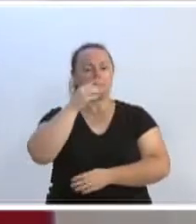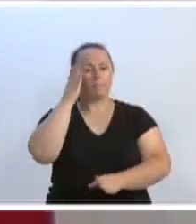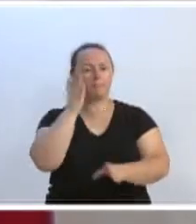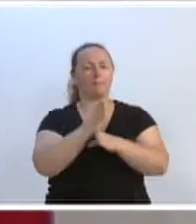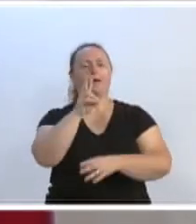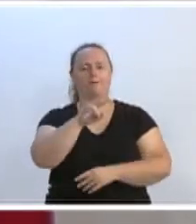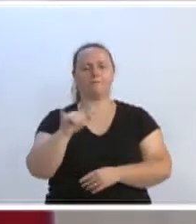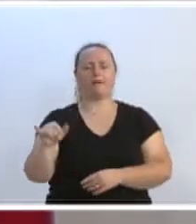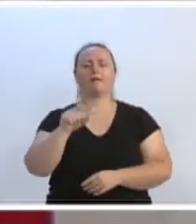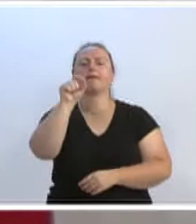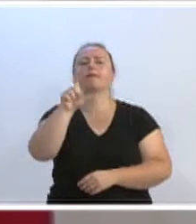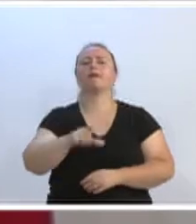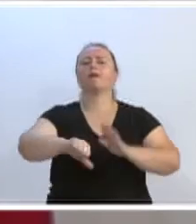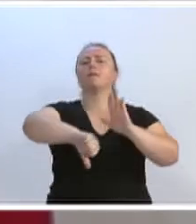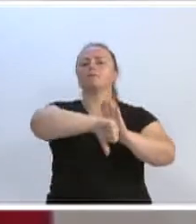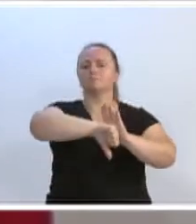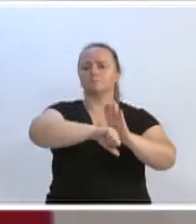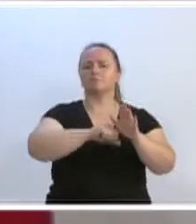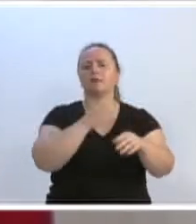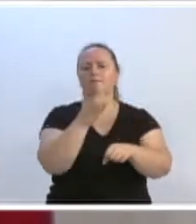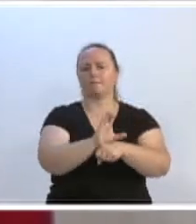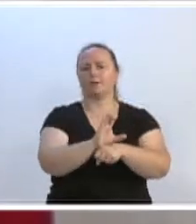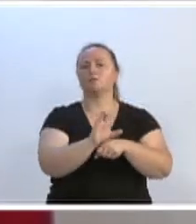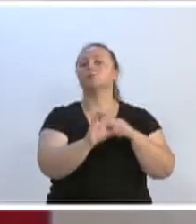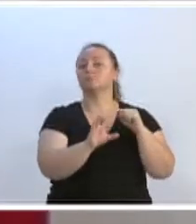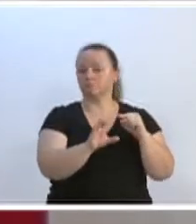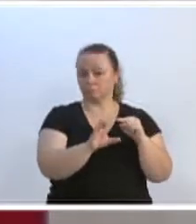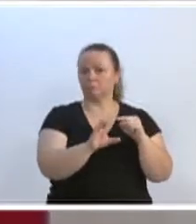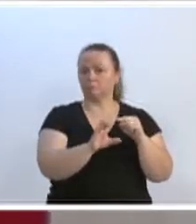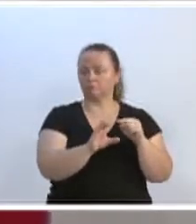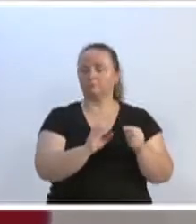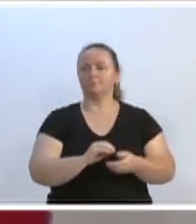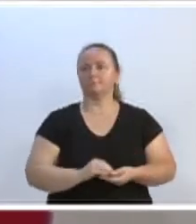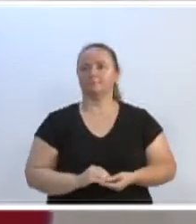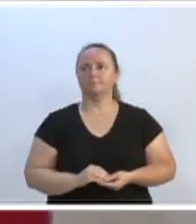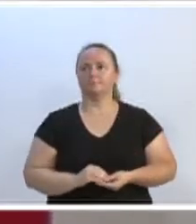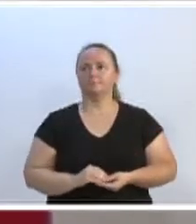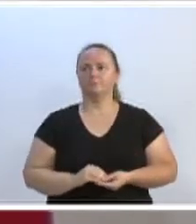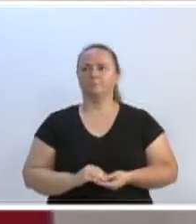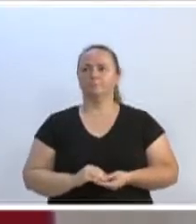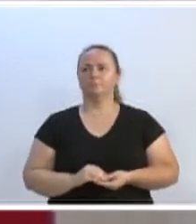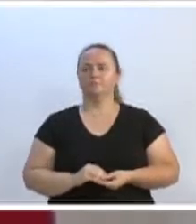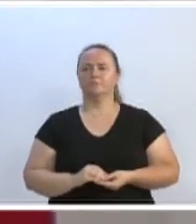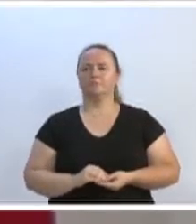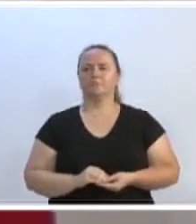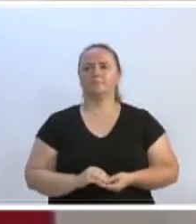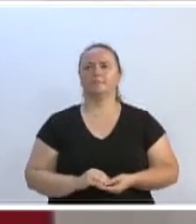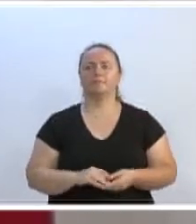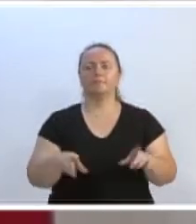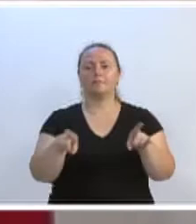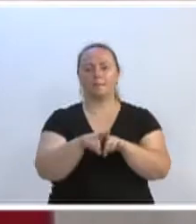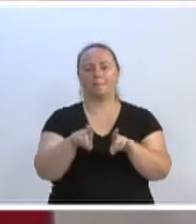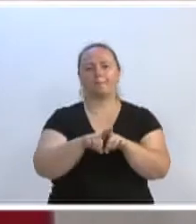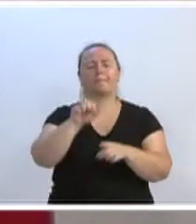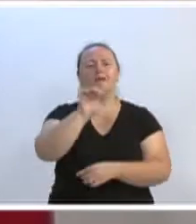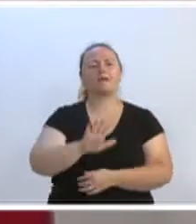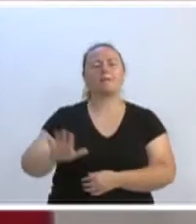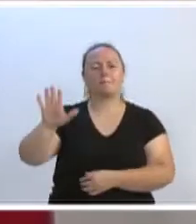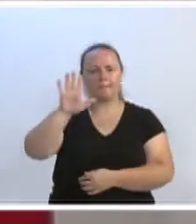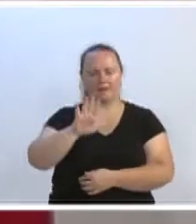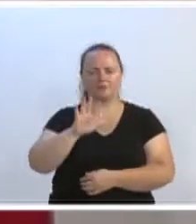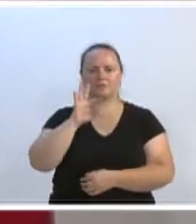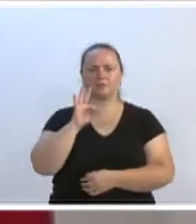autores criminosos desse vídeo. Eu quero ainda, seu presidente, mostrar a imagem, Aris, se você puder nos ajudar, da Tite.